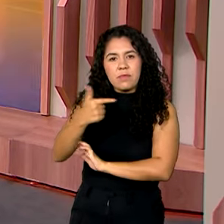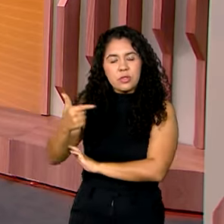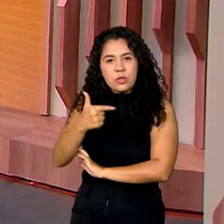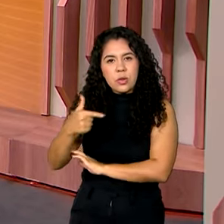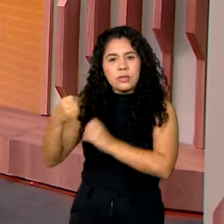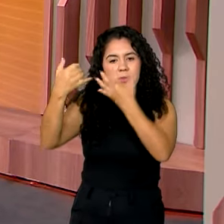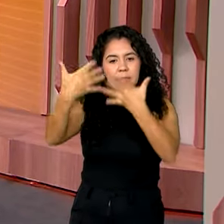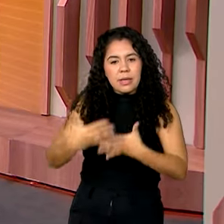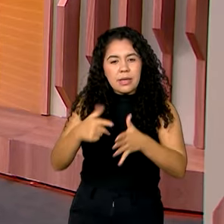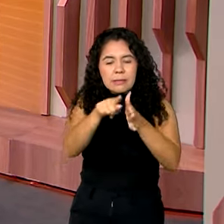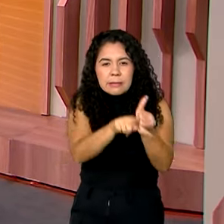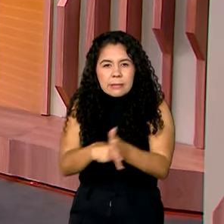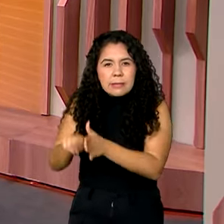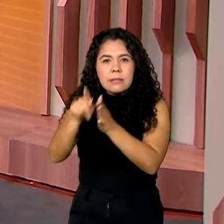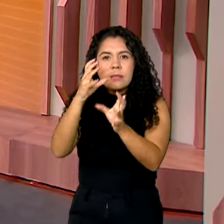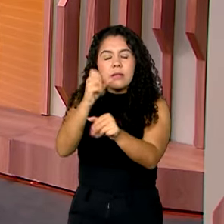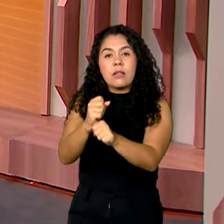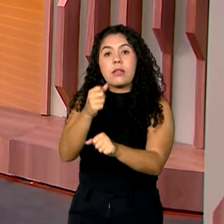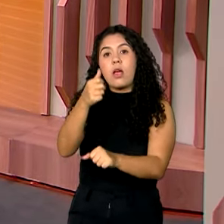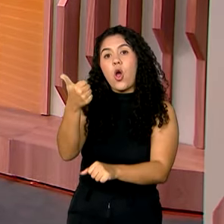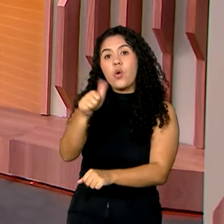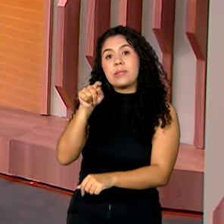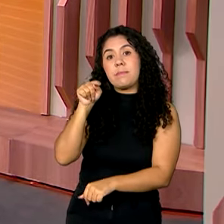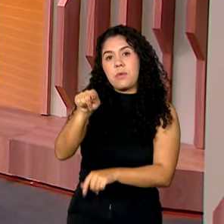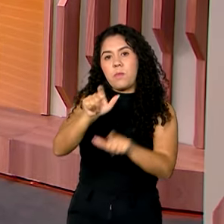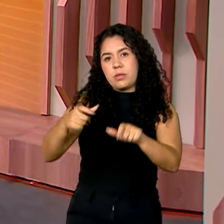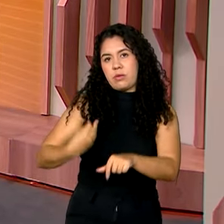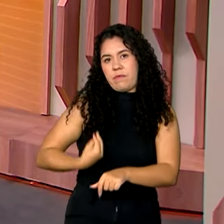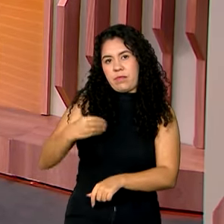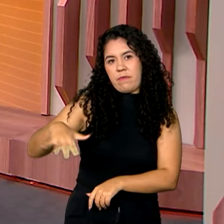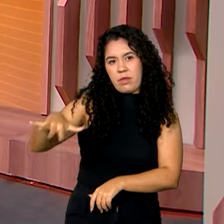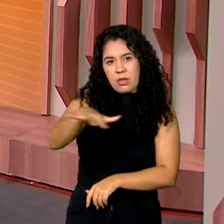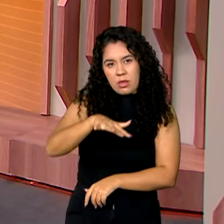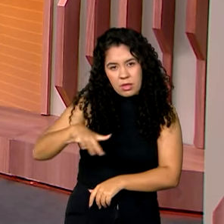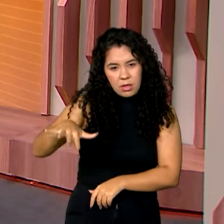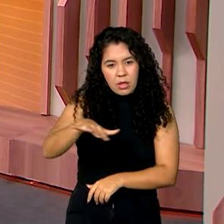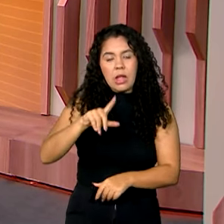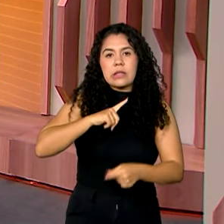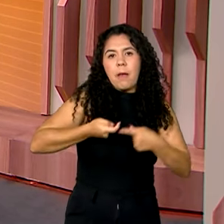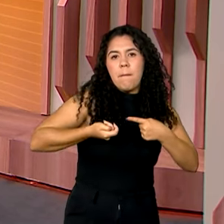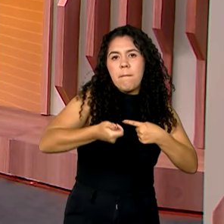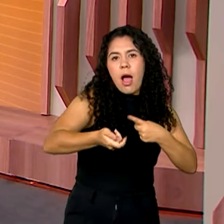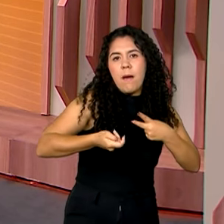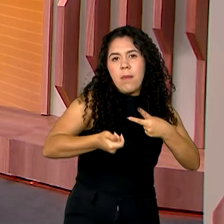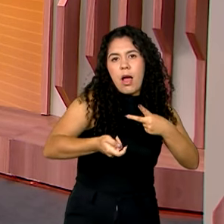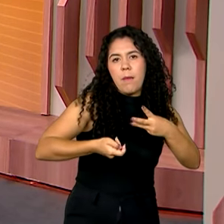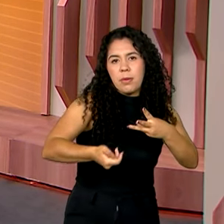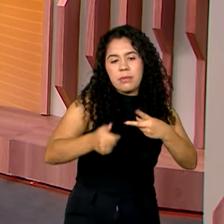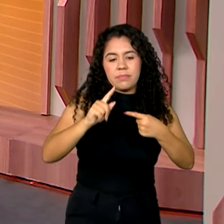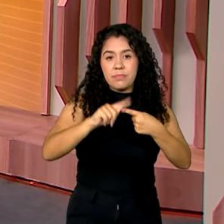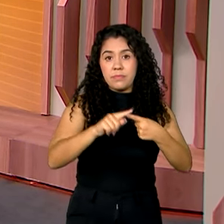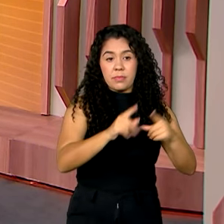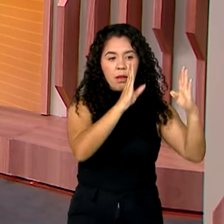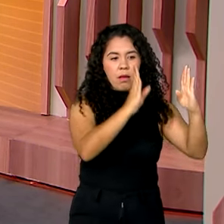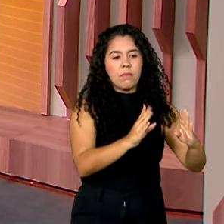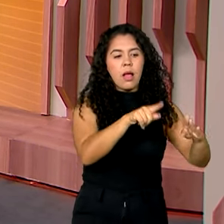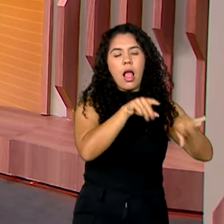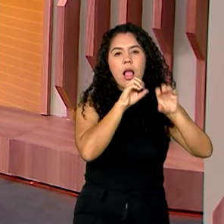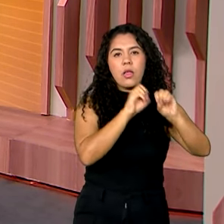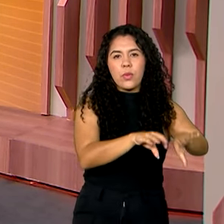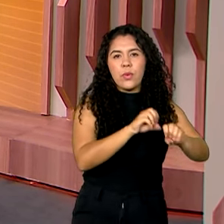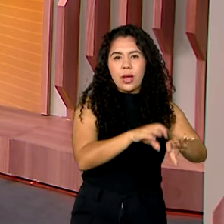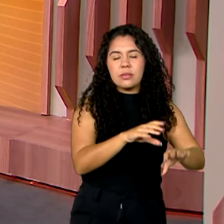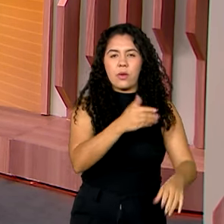Agora, vamos ver algumas ações que beneficiam os moradores do município. Na educação, você vê, o governo federal